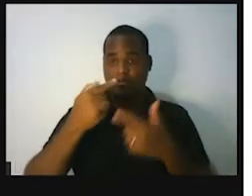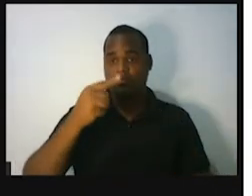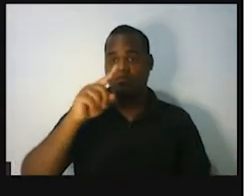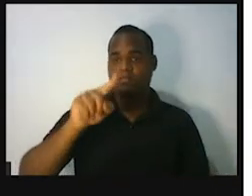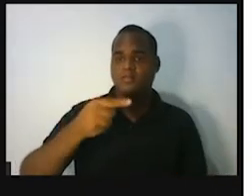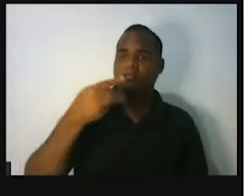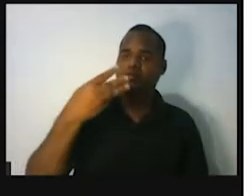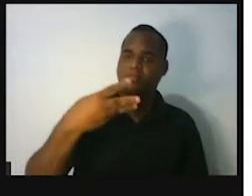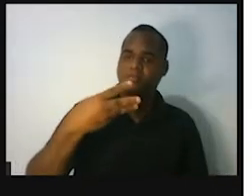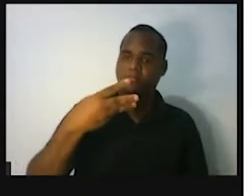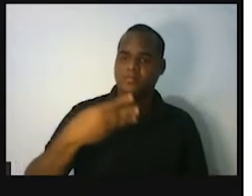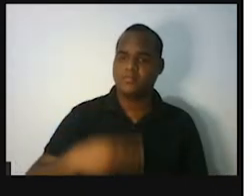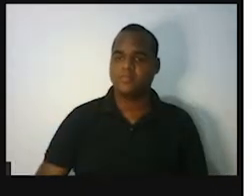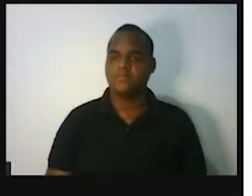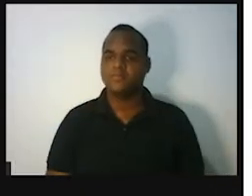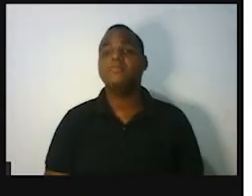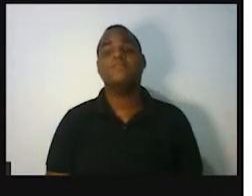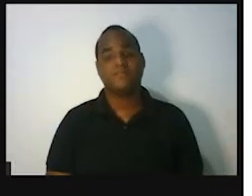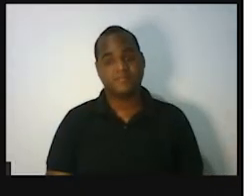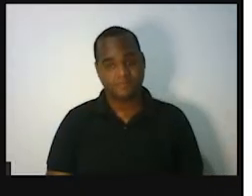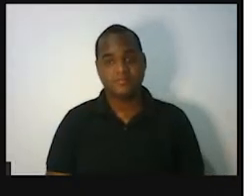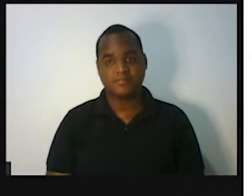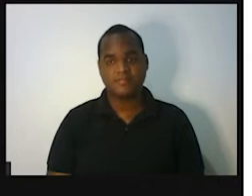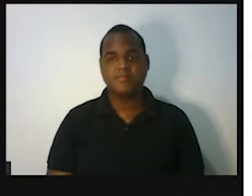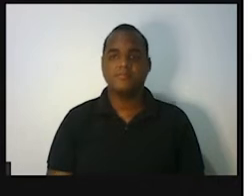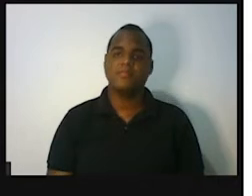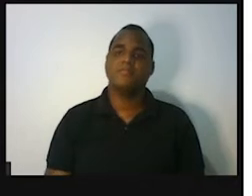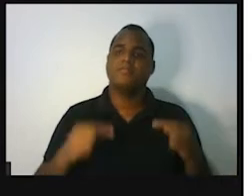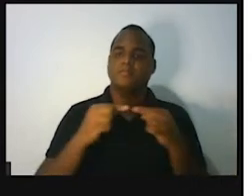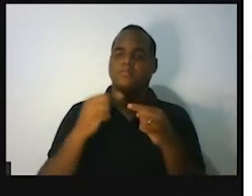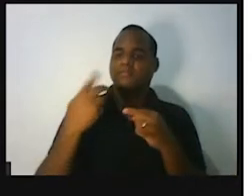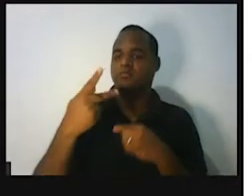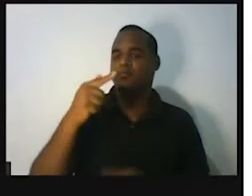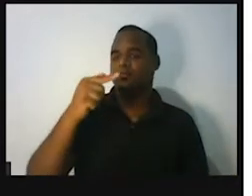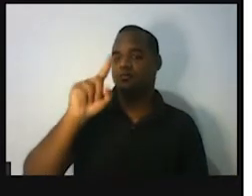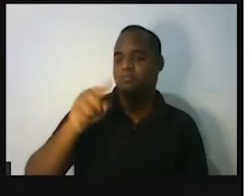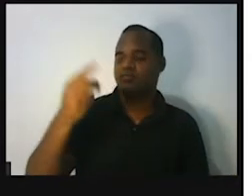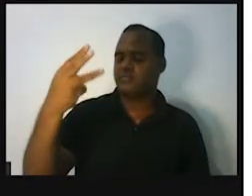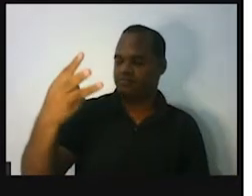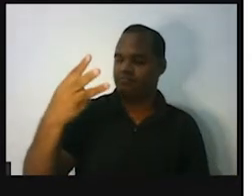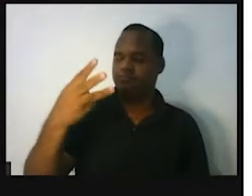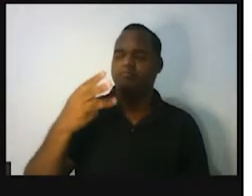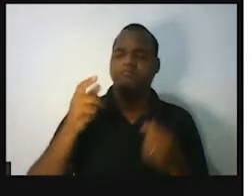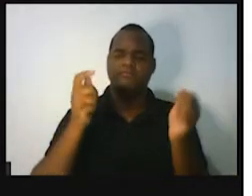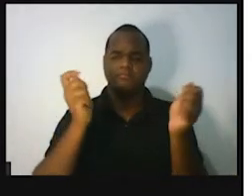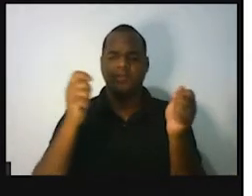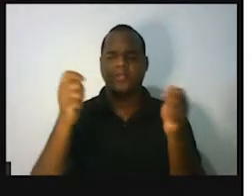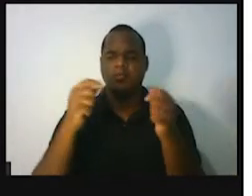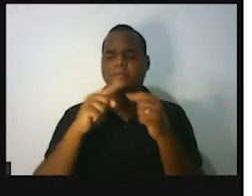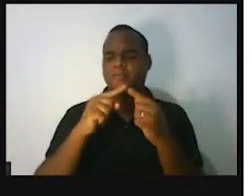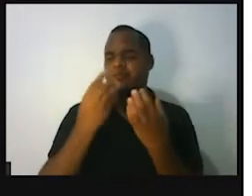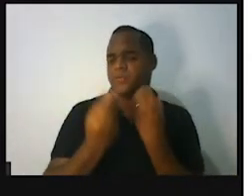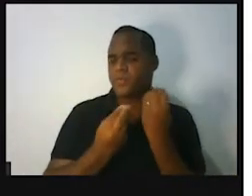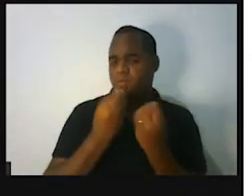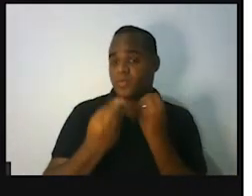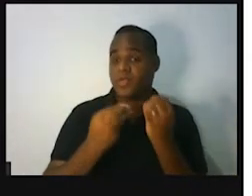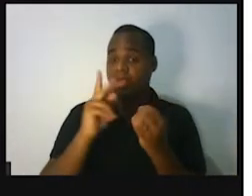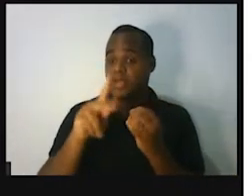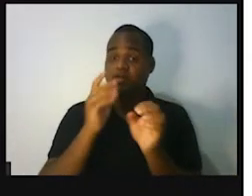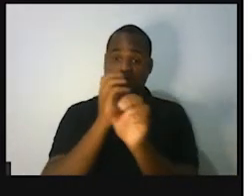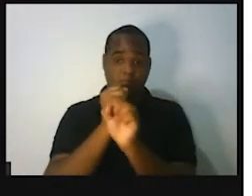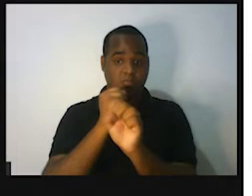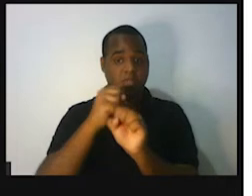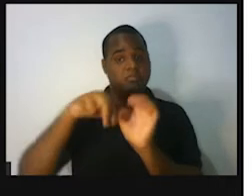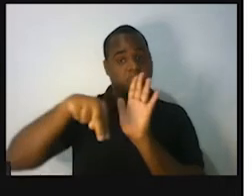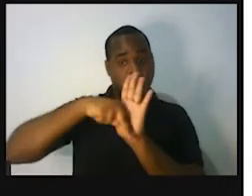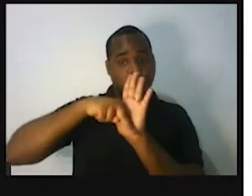,3. Então, essa nota 7,3 é a nota chamada nota média